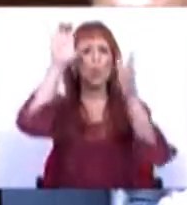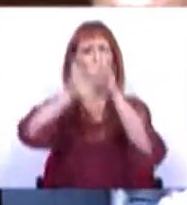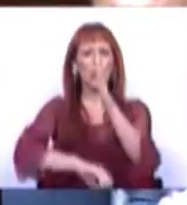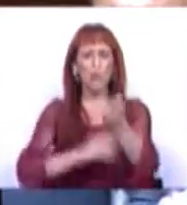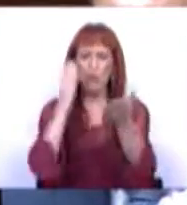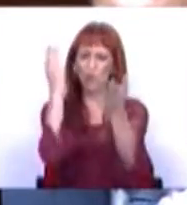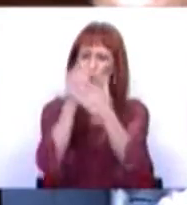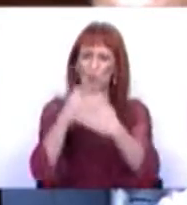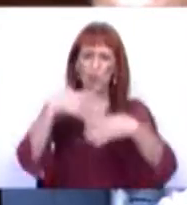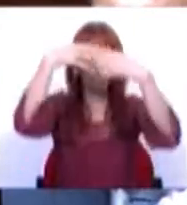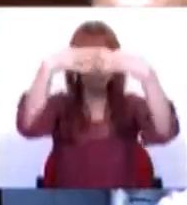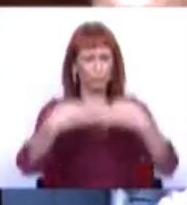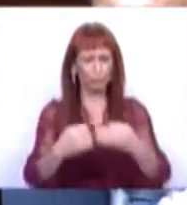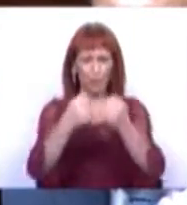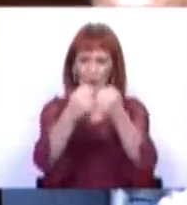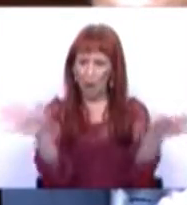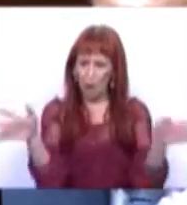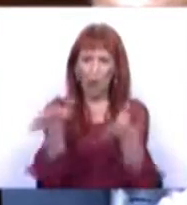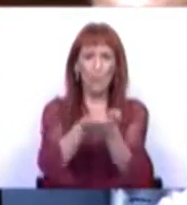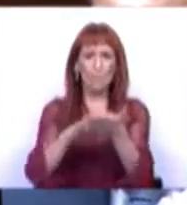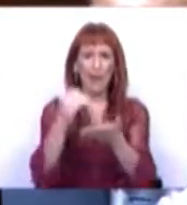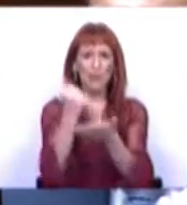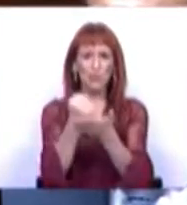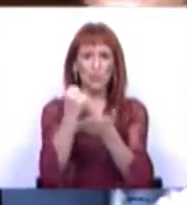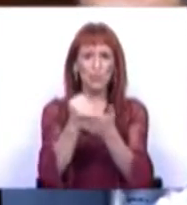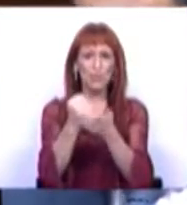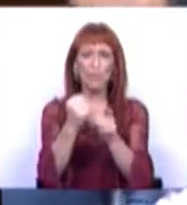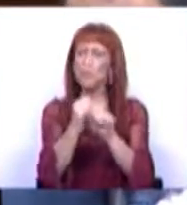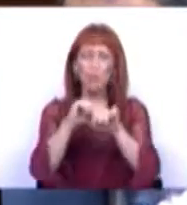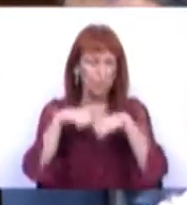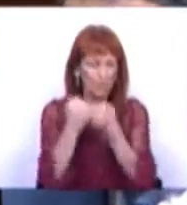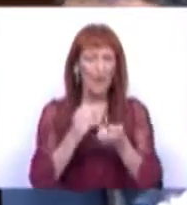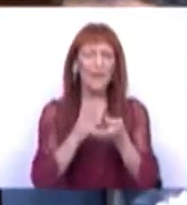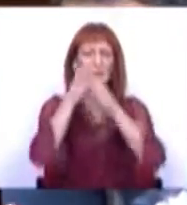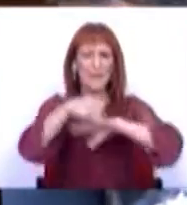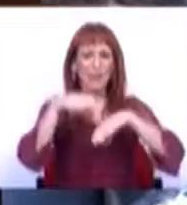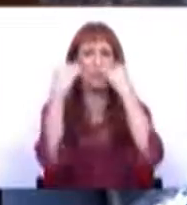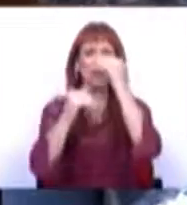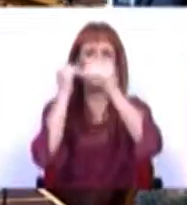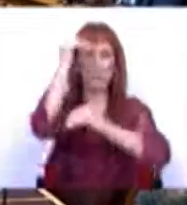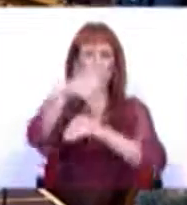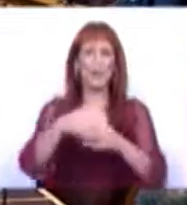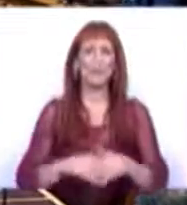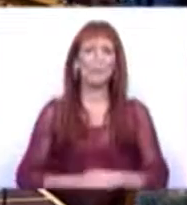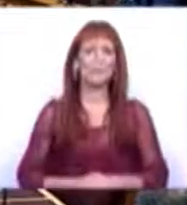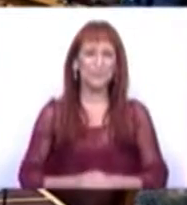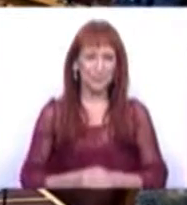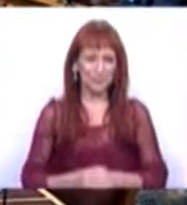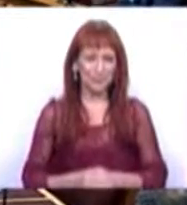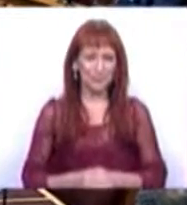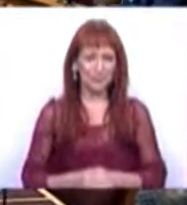estudar com dignidade, alargando a base social de acesso do ensino superior. Obrigado.